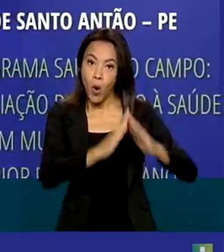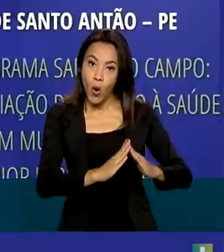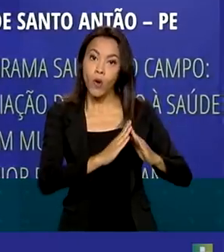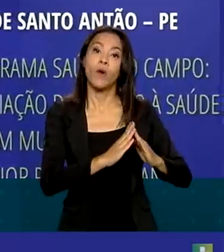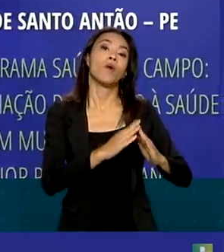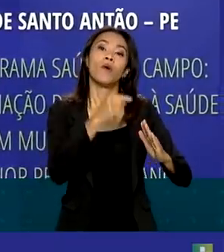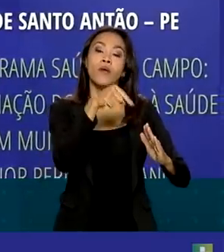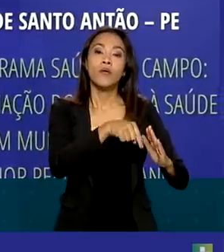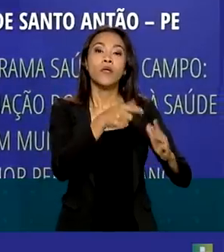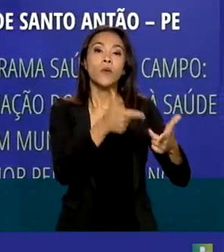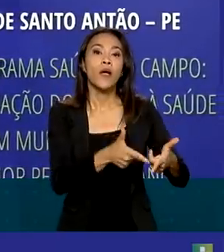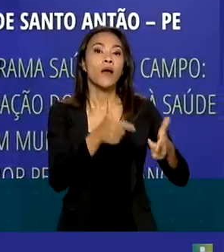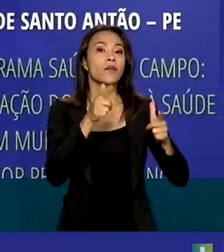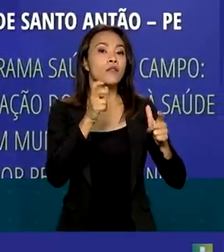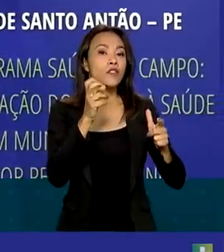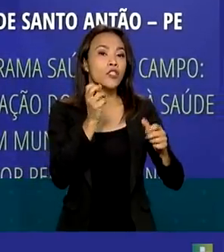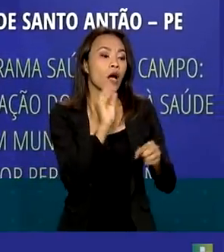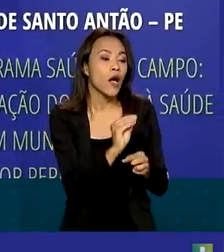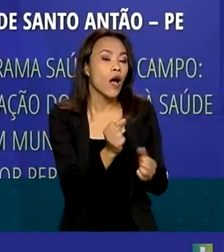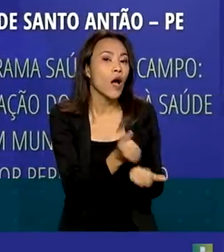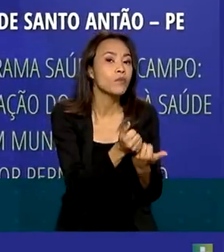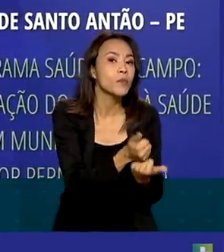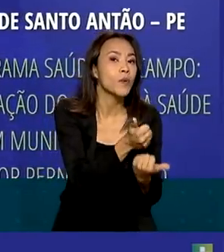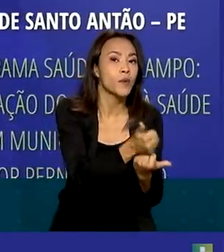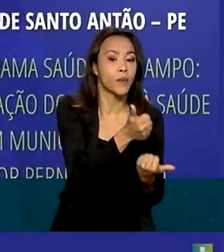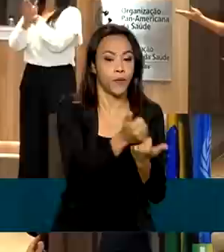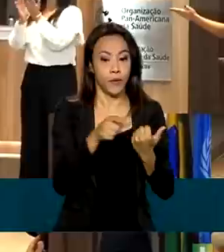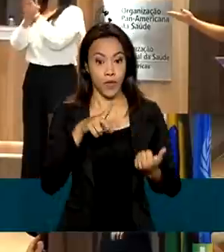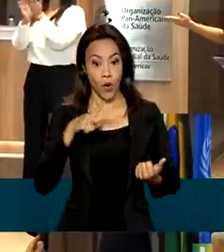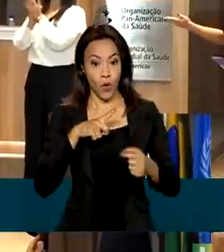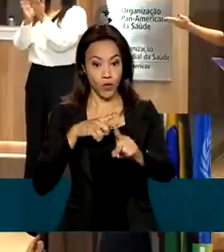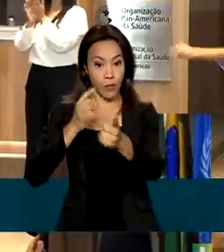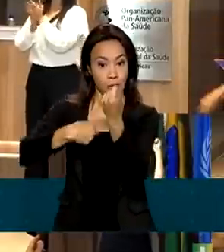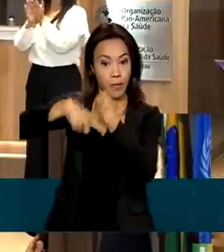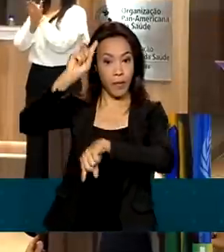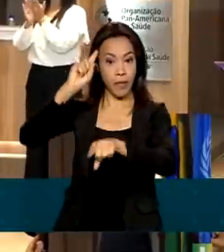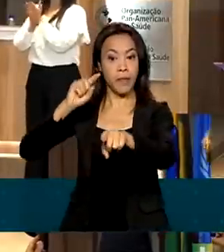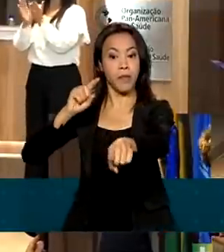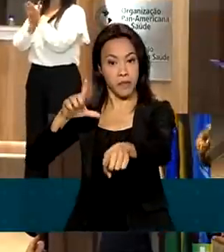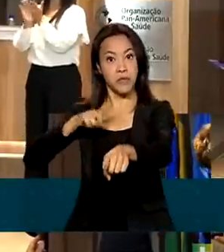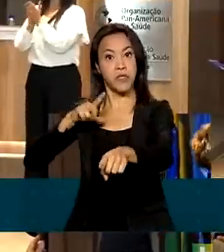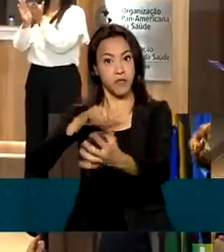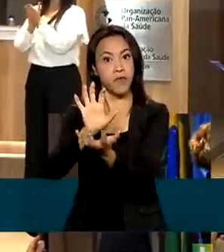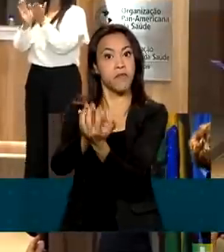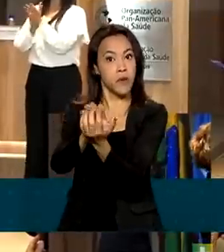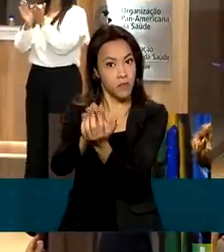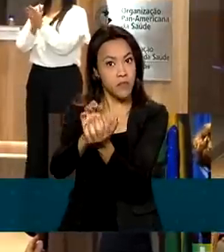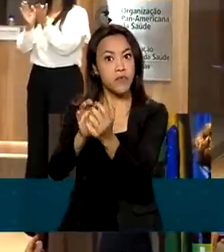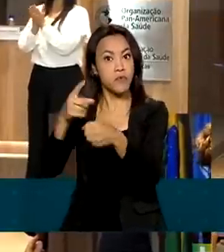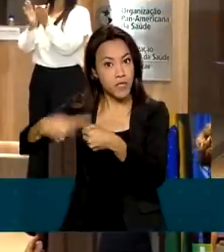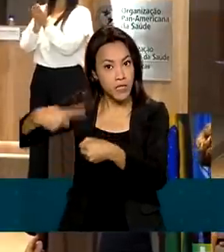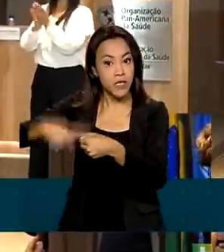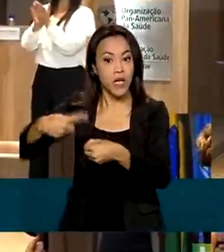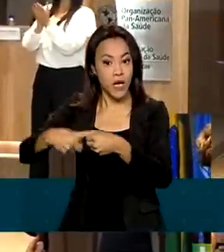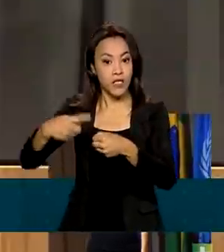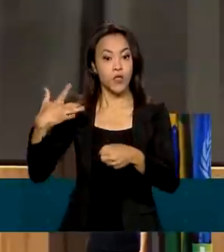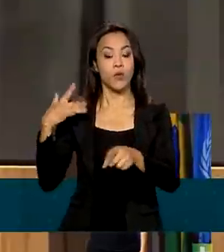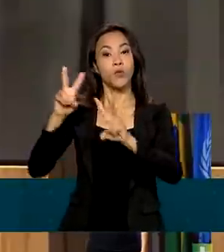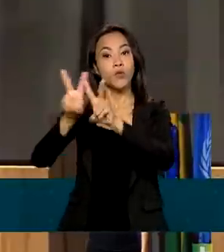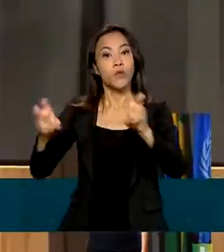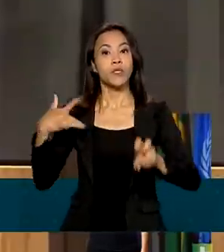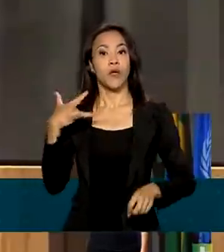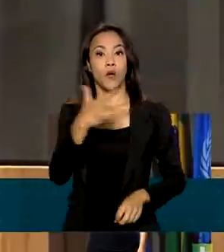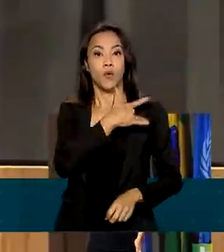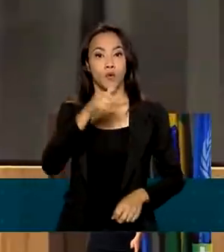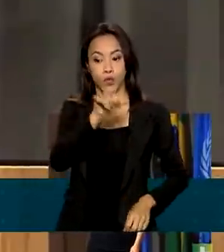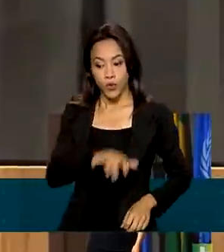Também venceu o prêmio um trabalho realizado em Vitória de Santantão, em Pernambuco, sobre saúde no campo. O